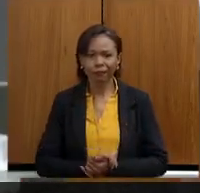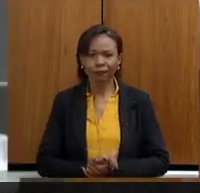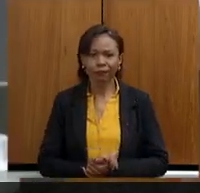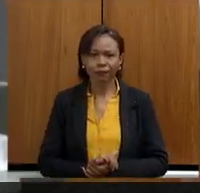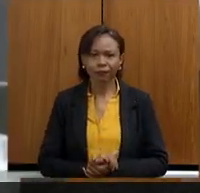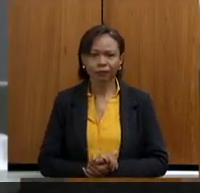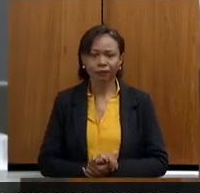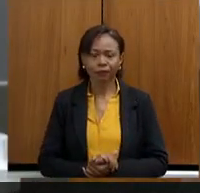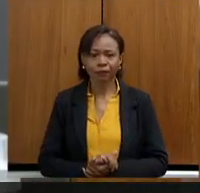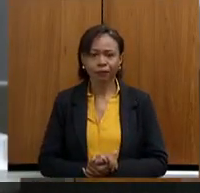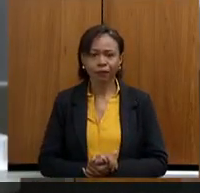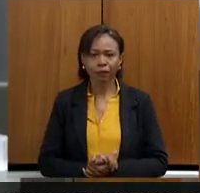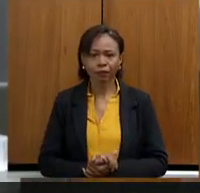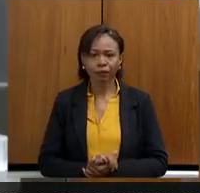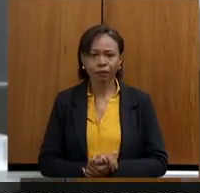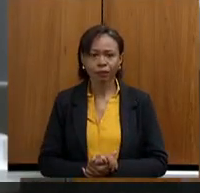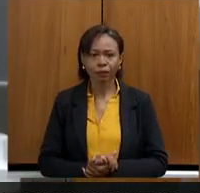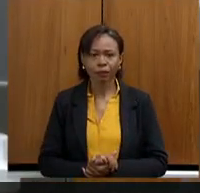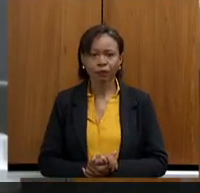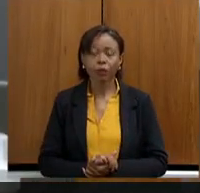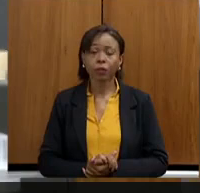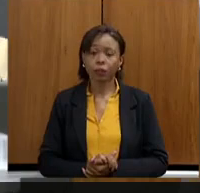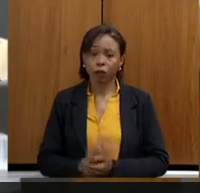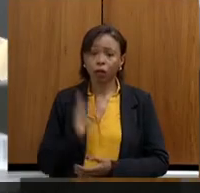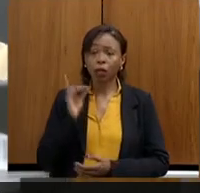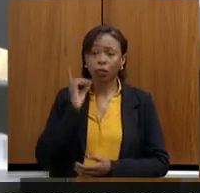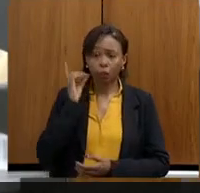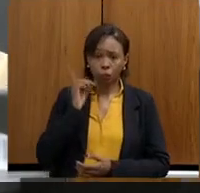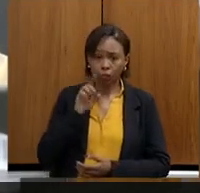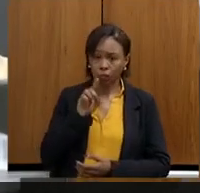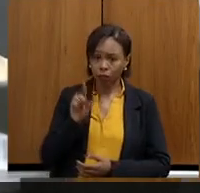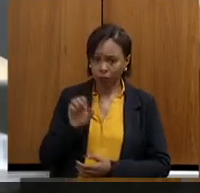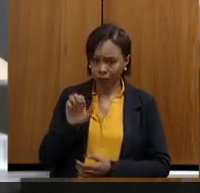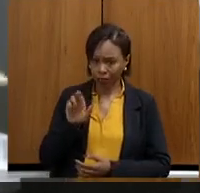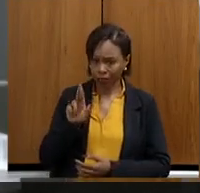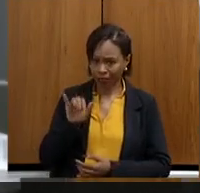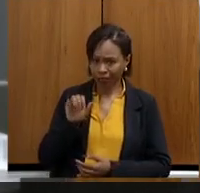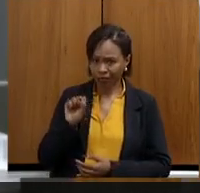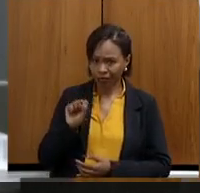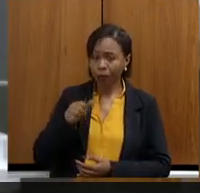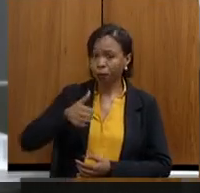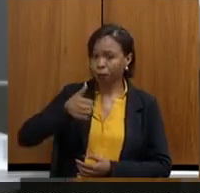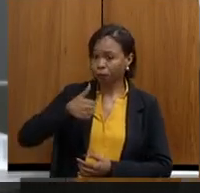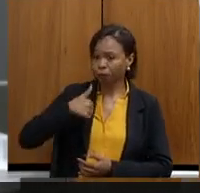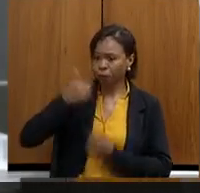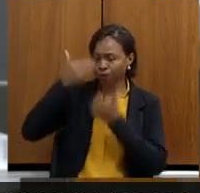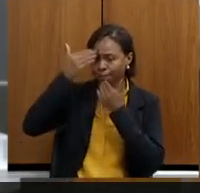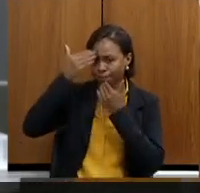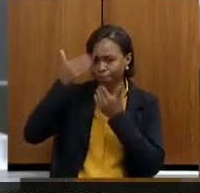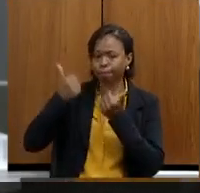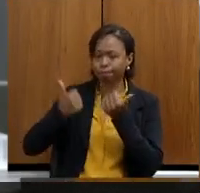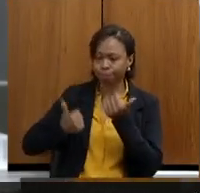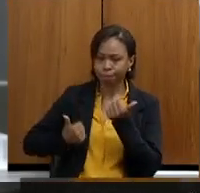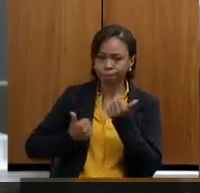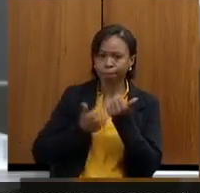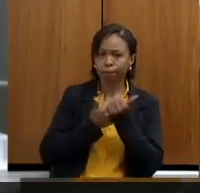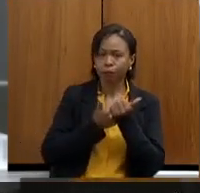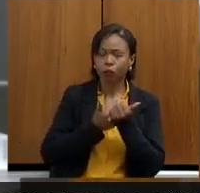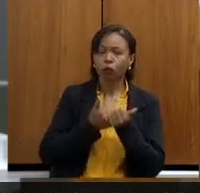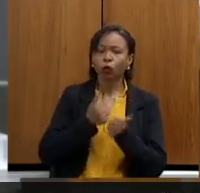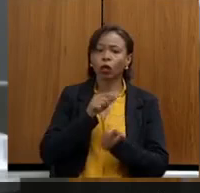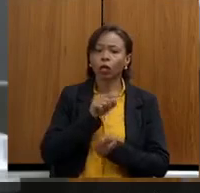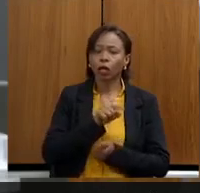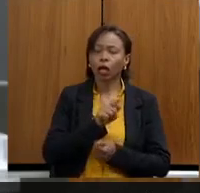Obrigada, presidente. Deputado Zé Reis, primeiro, novamente, agradecer as palavras de apoio à gestão do SISEMA.